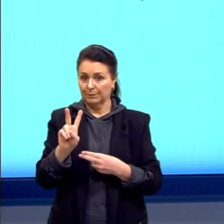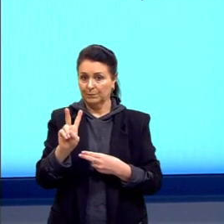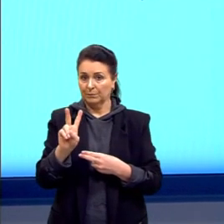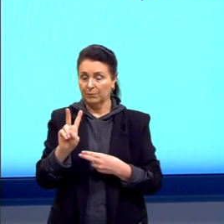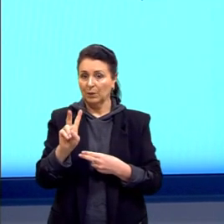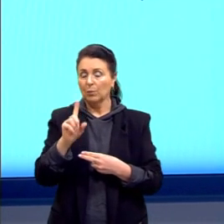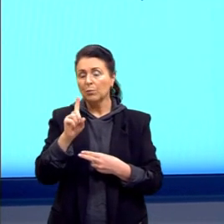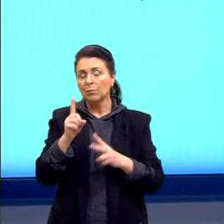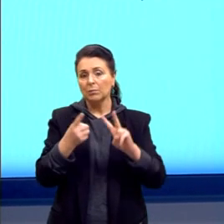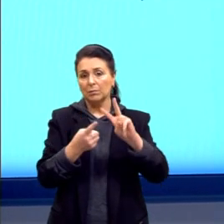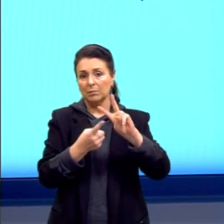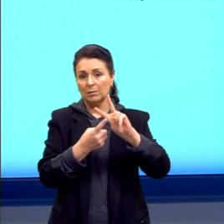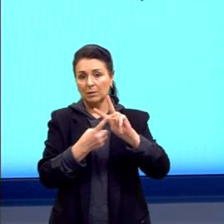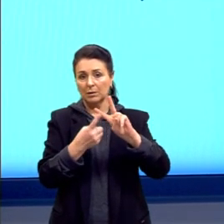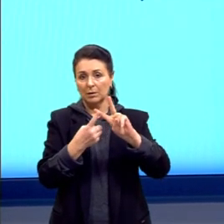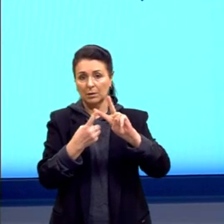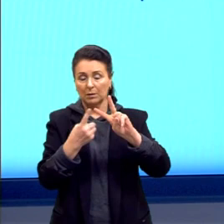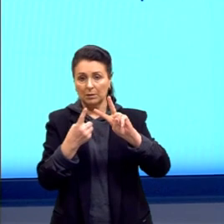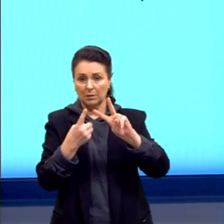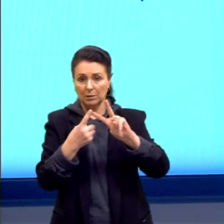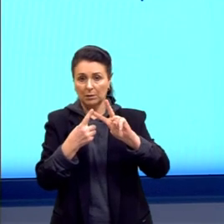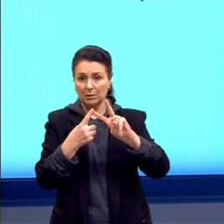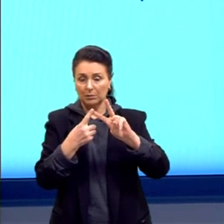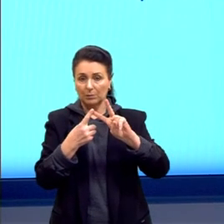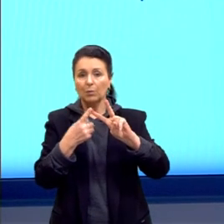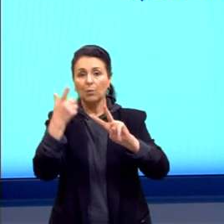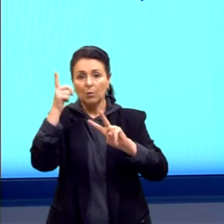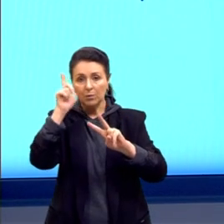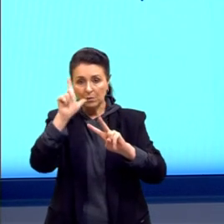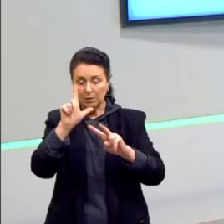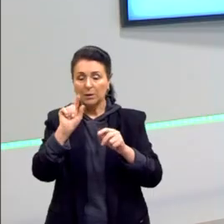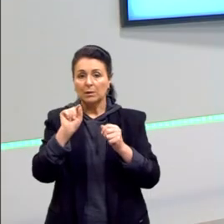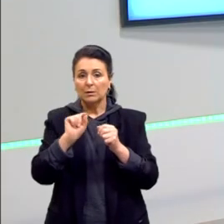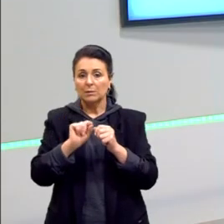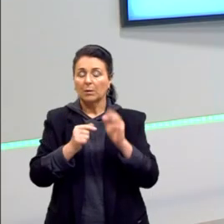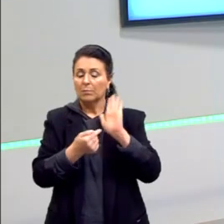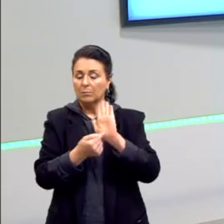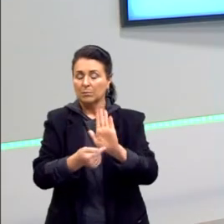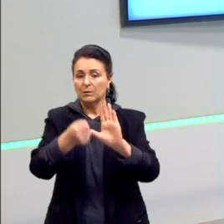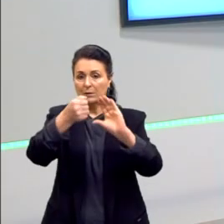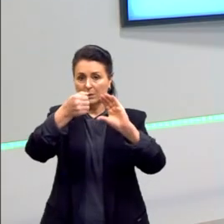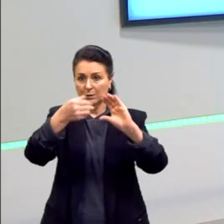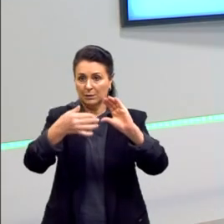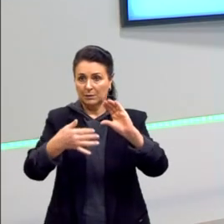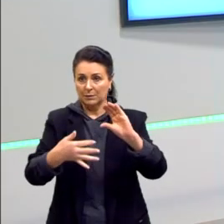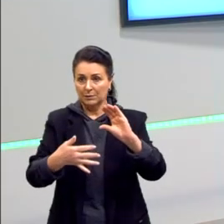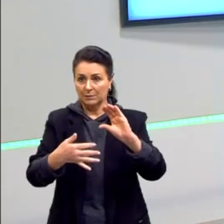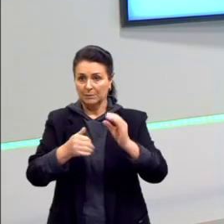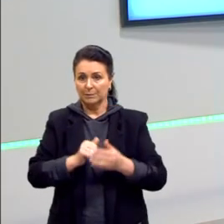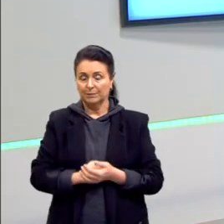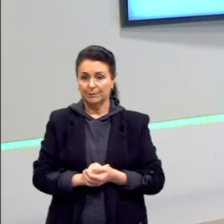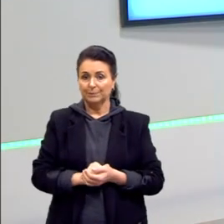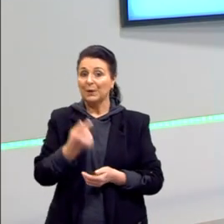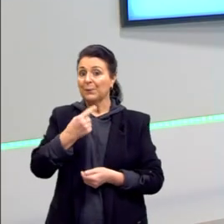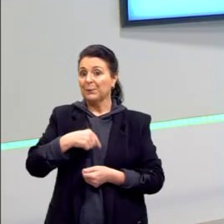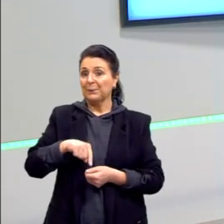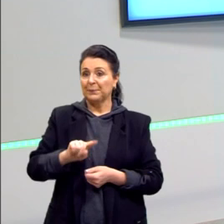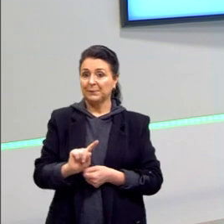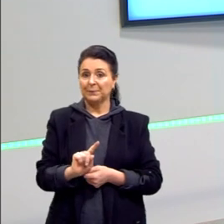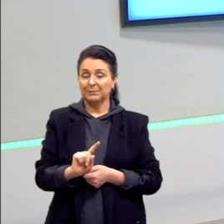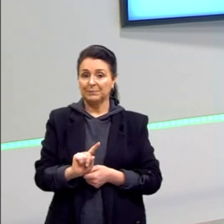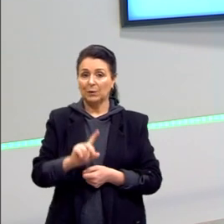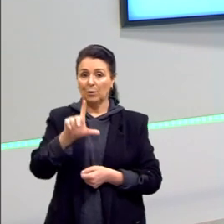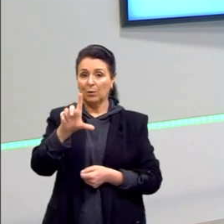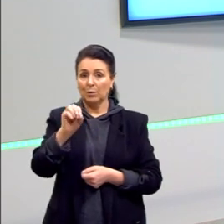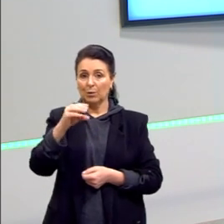Um alelo só, ele vai ter o poder lá de expressar a característica. O próximo, então, é o